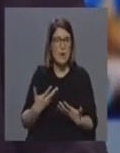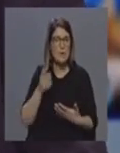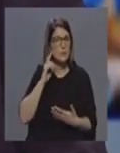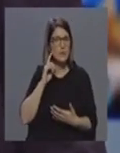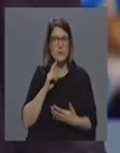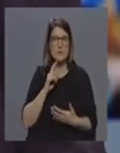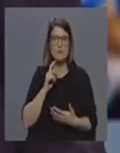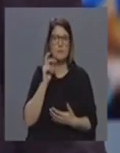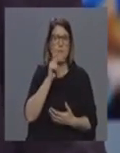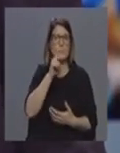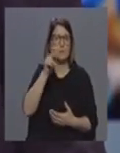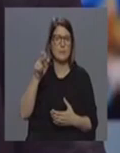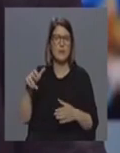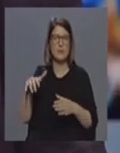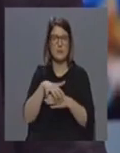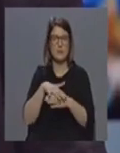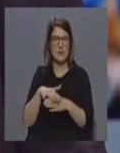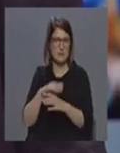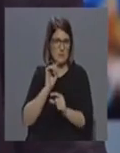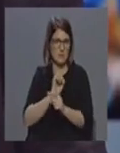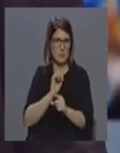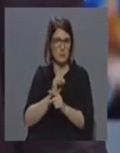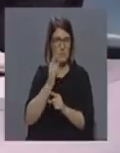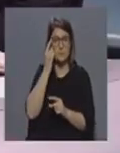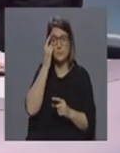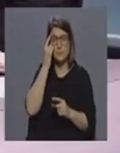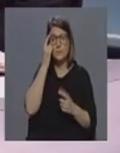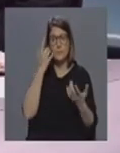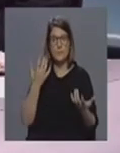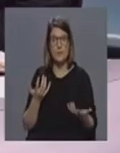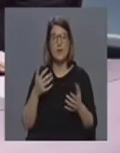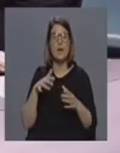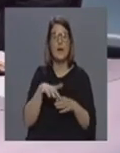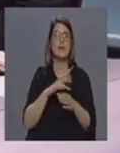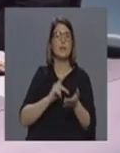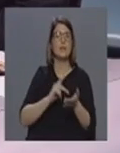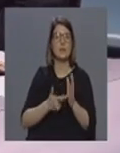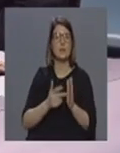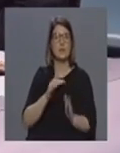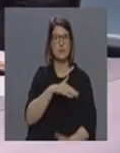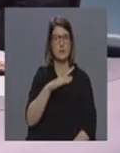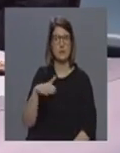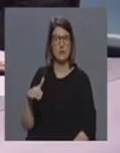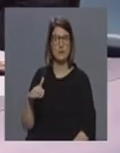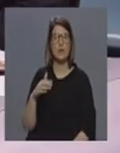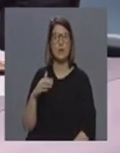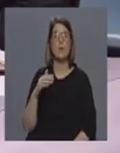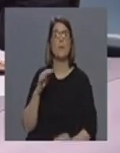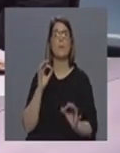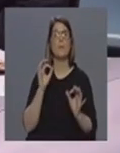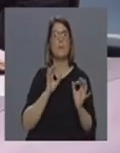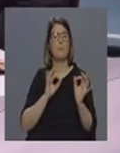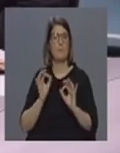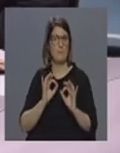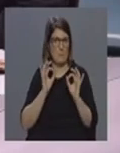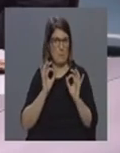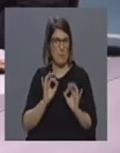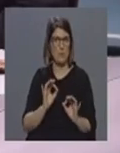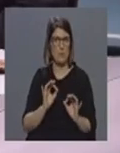terreno para estas situações portanto nós a nível técnico ou científico estamos preparados agora é